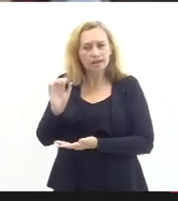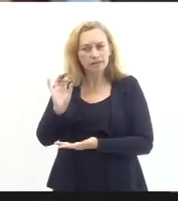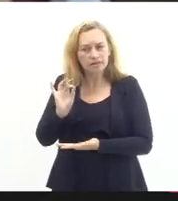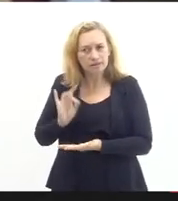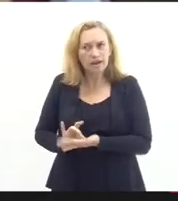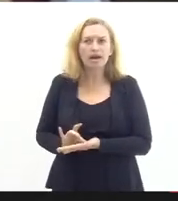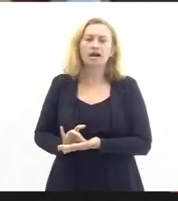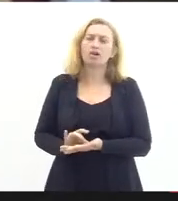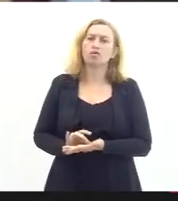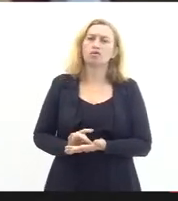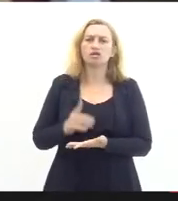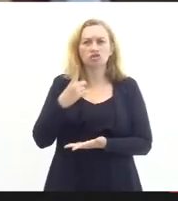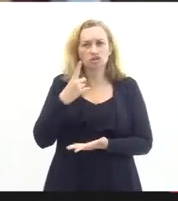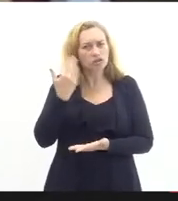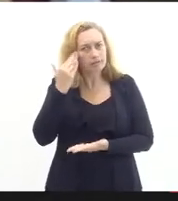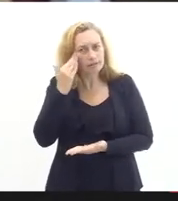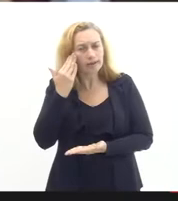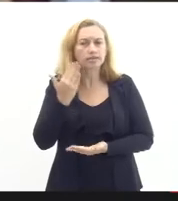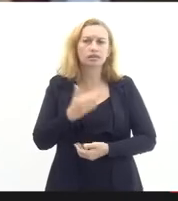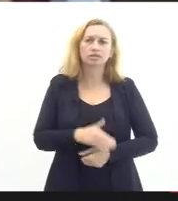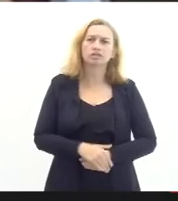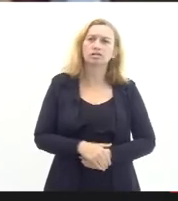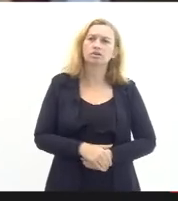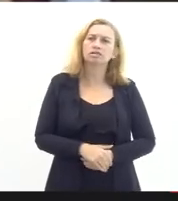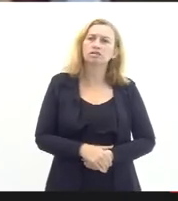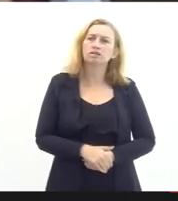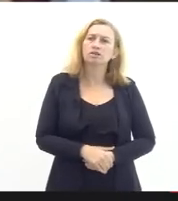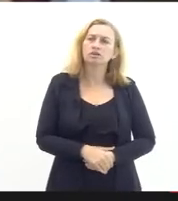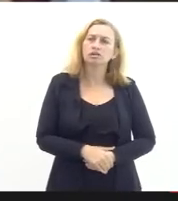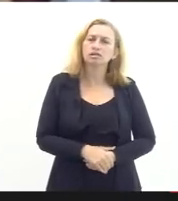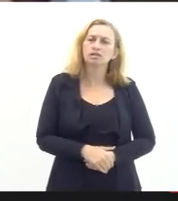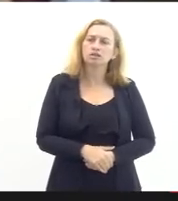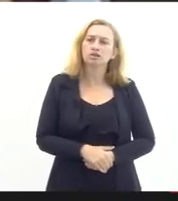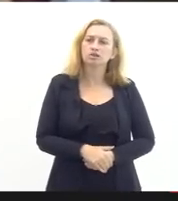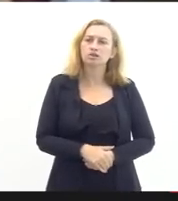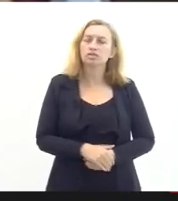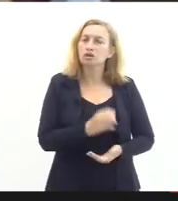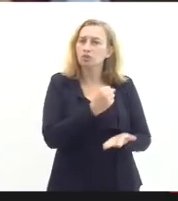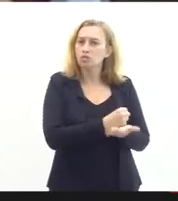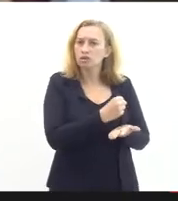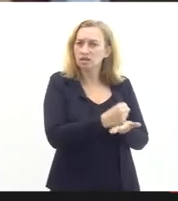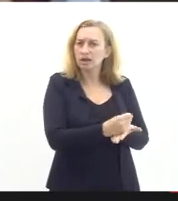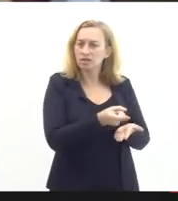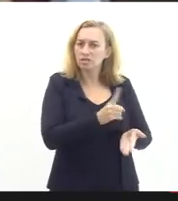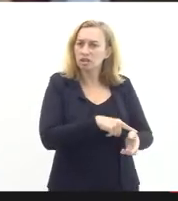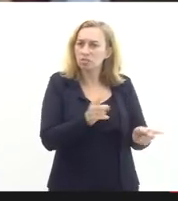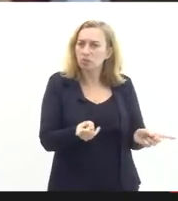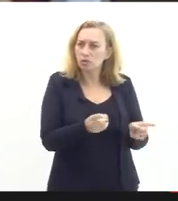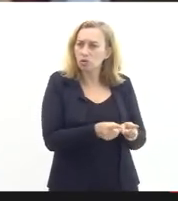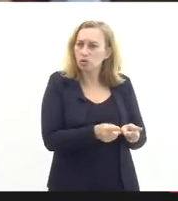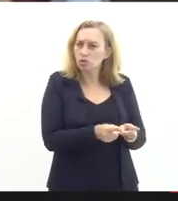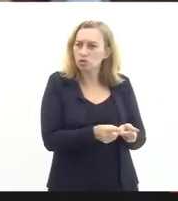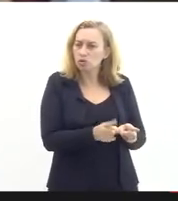a gente entende que candidato contratos temporários ou